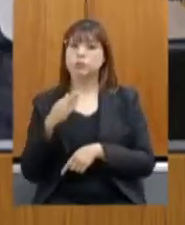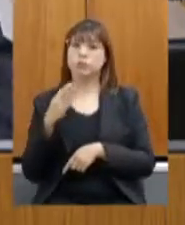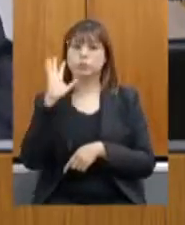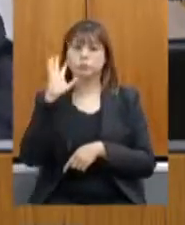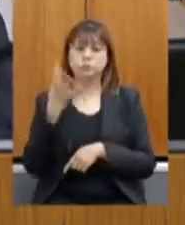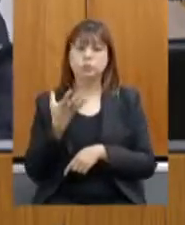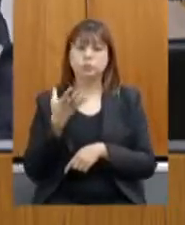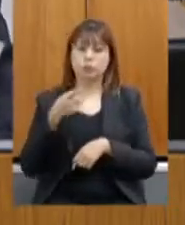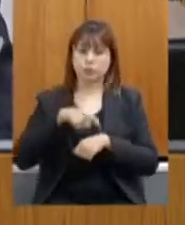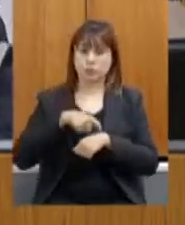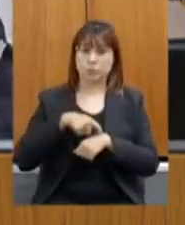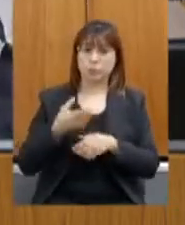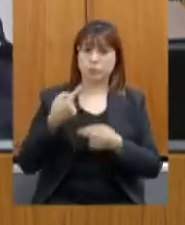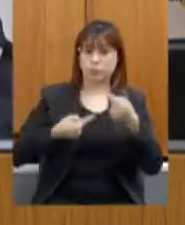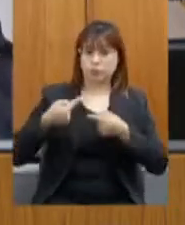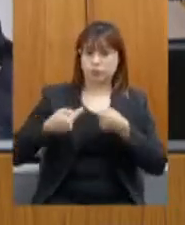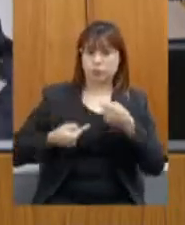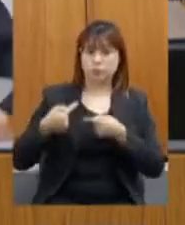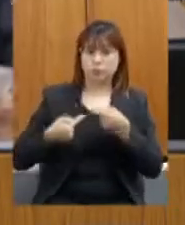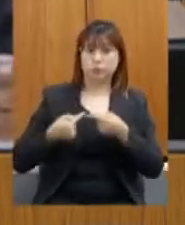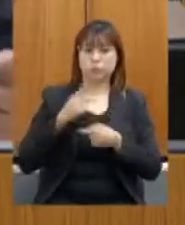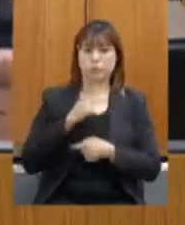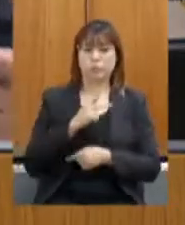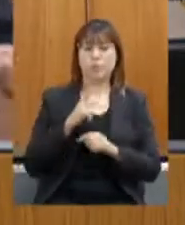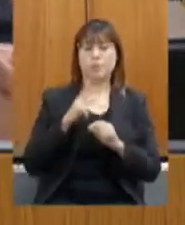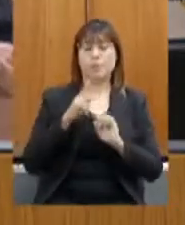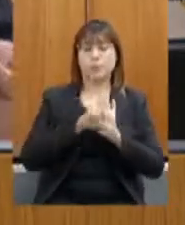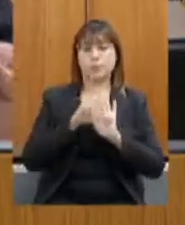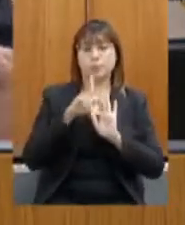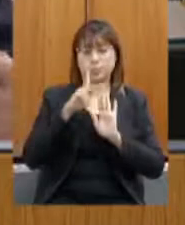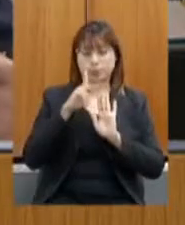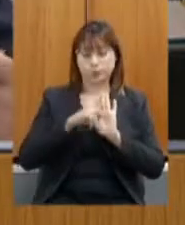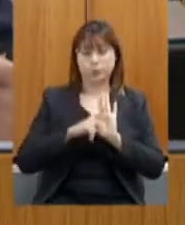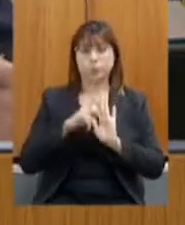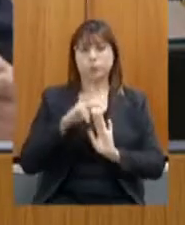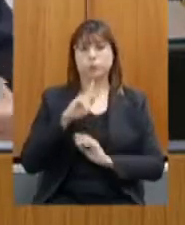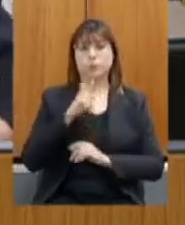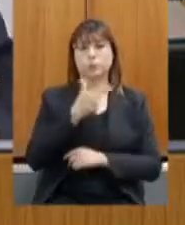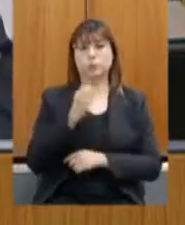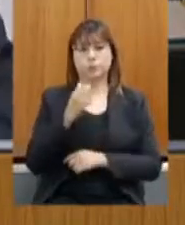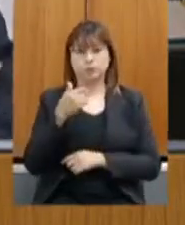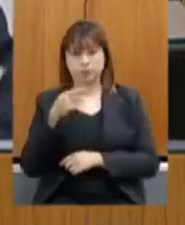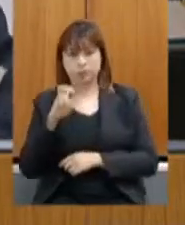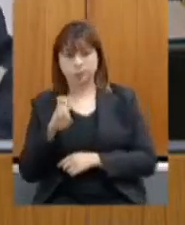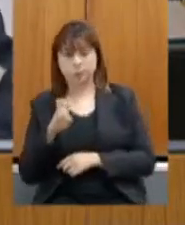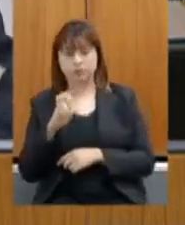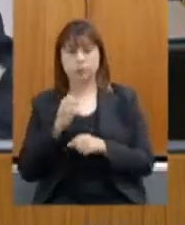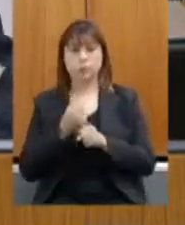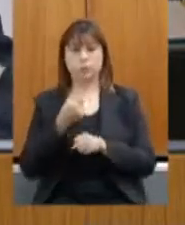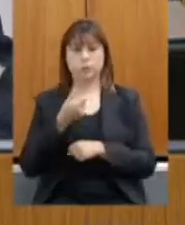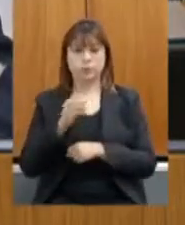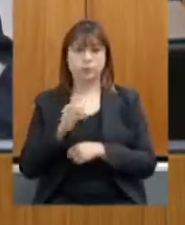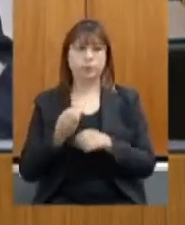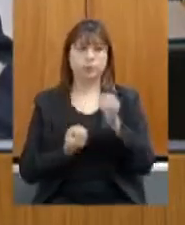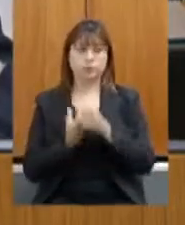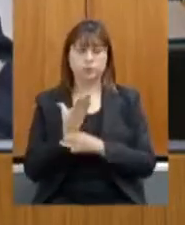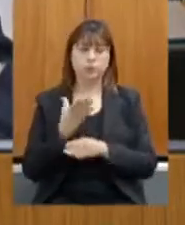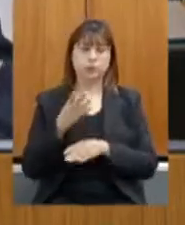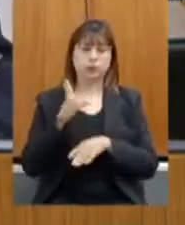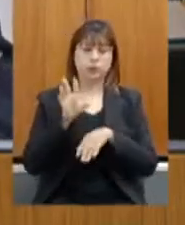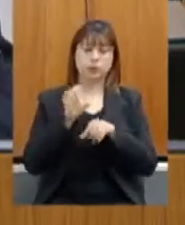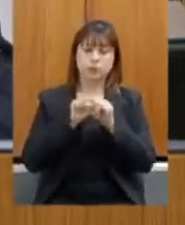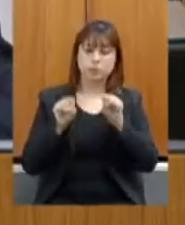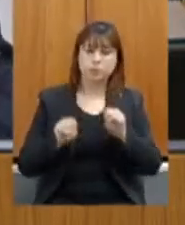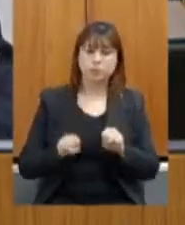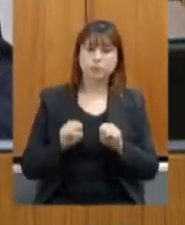oportunidade da discussão do PL 2275 de 2020 que cria o sistema estadual de inspeção e